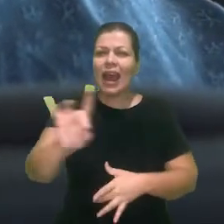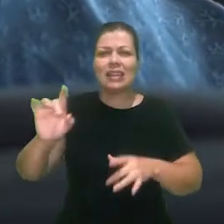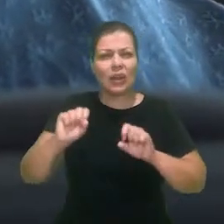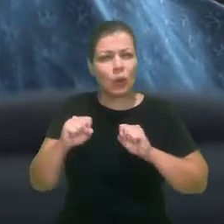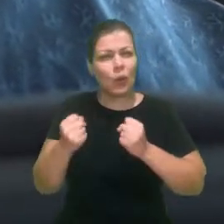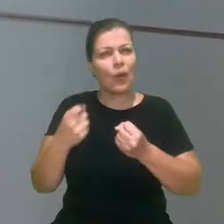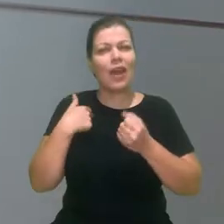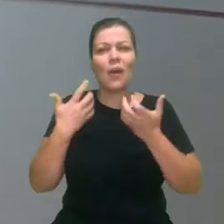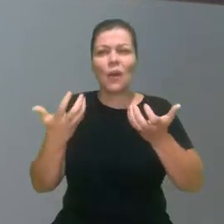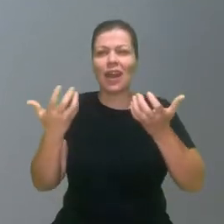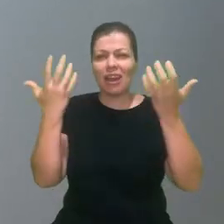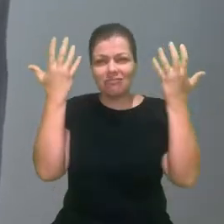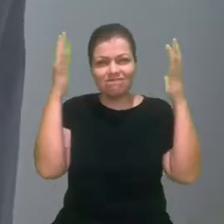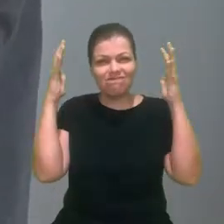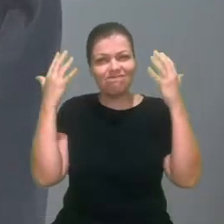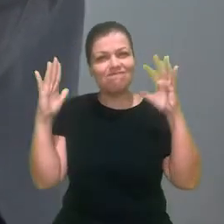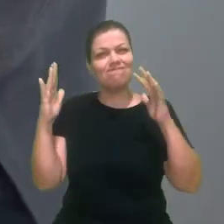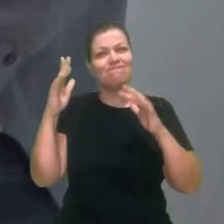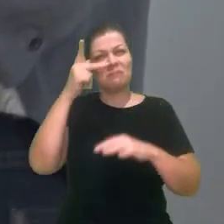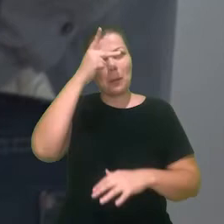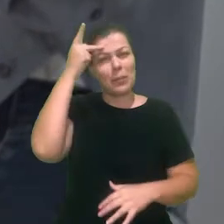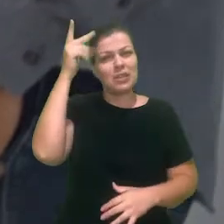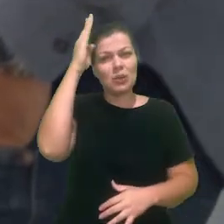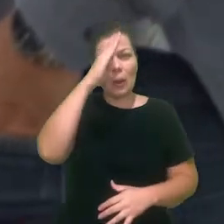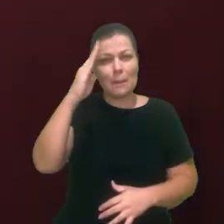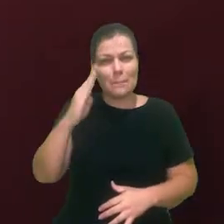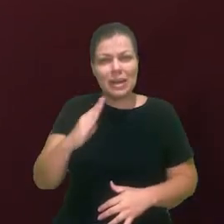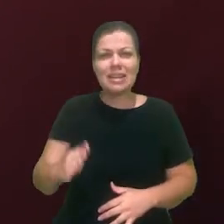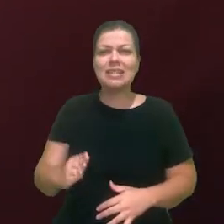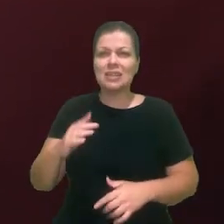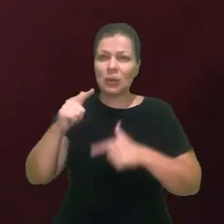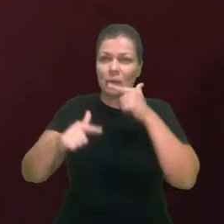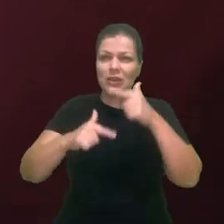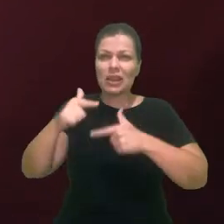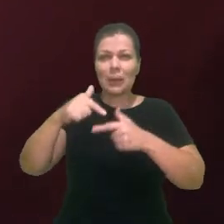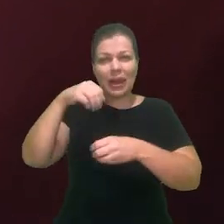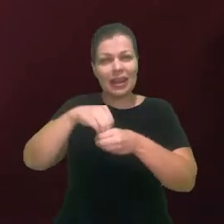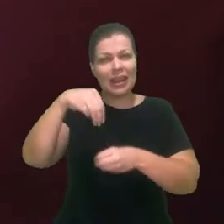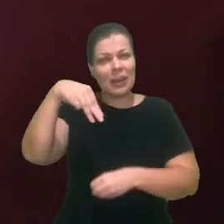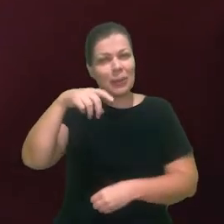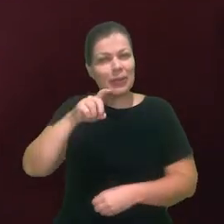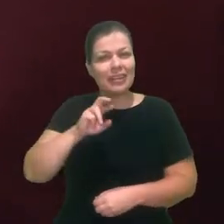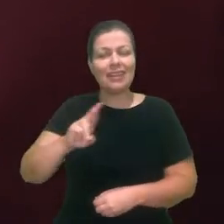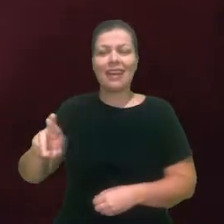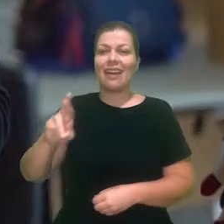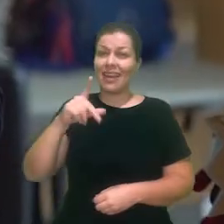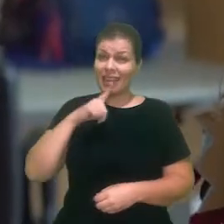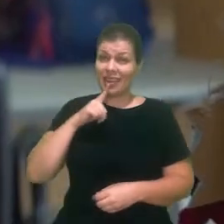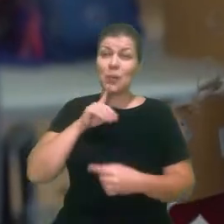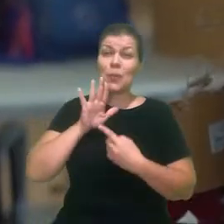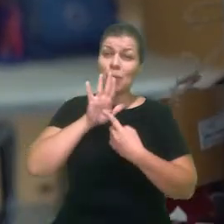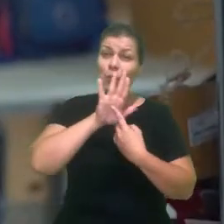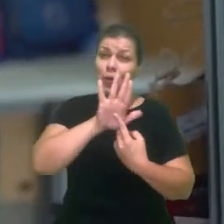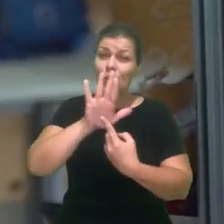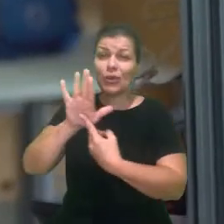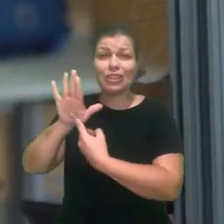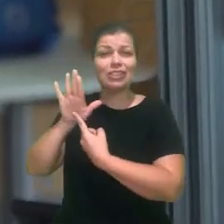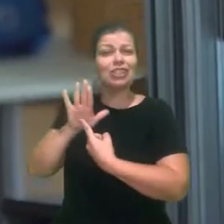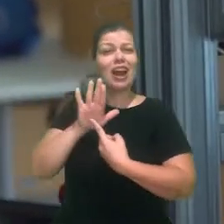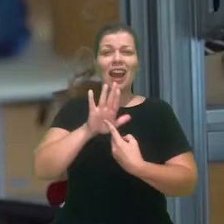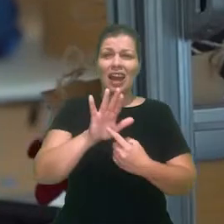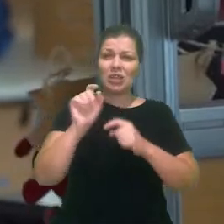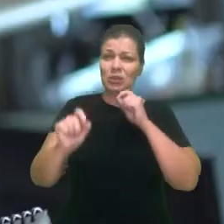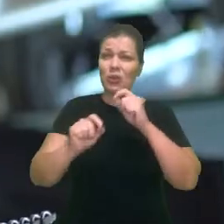E eu quero saudar aos brasileiros que fazem parte desse Ministério e que têm dado uma demonstração